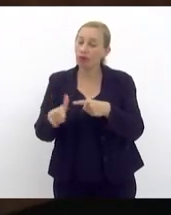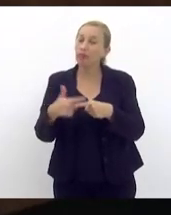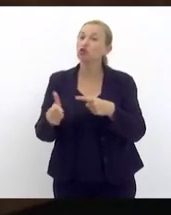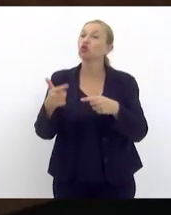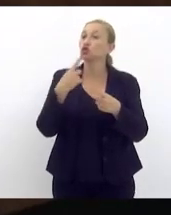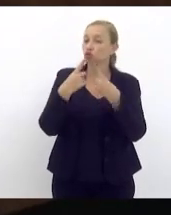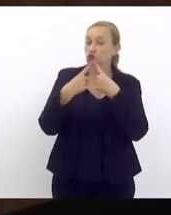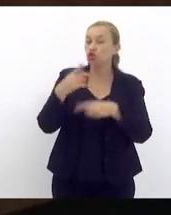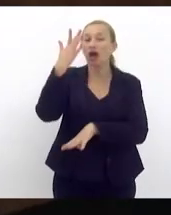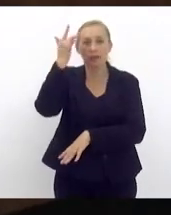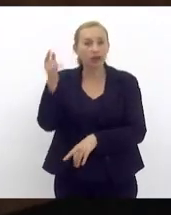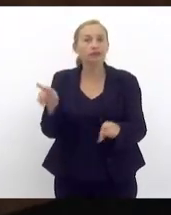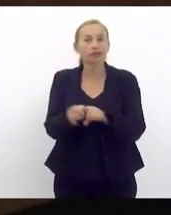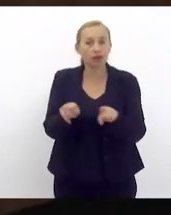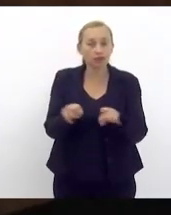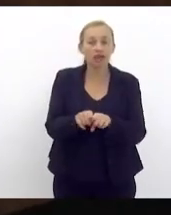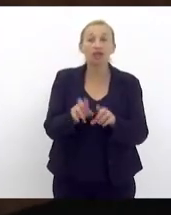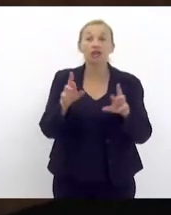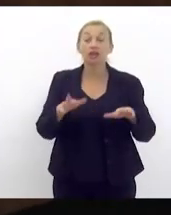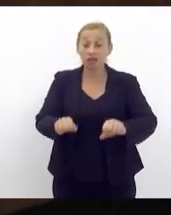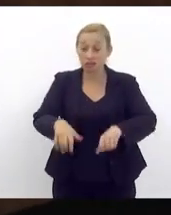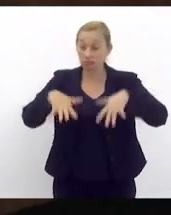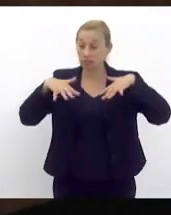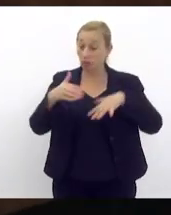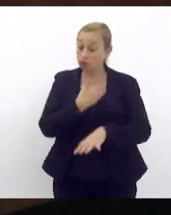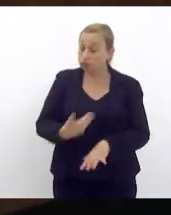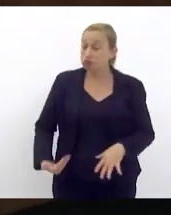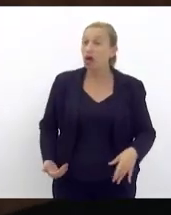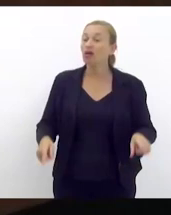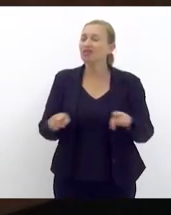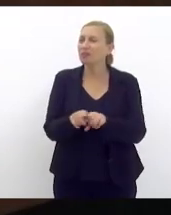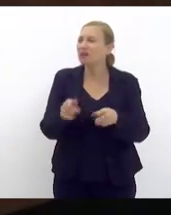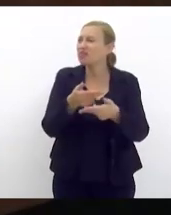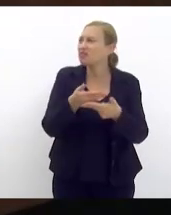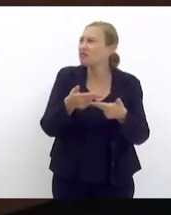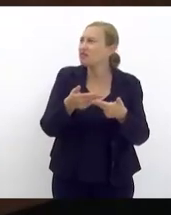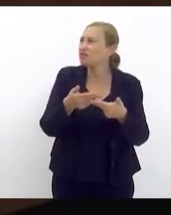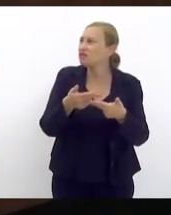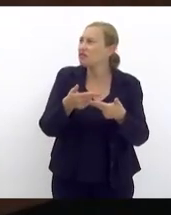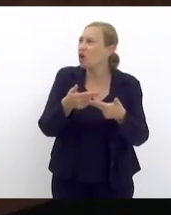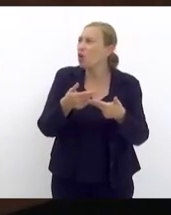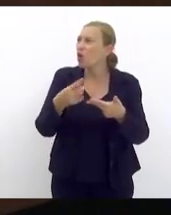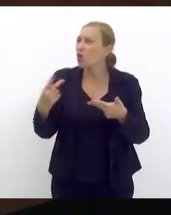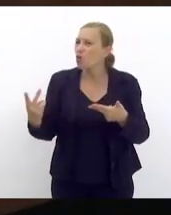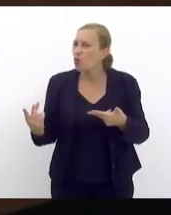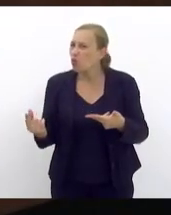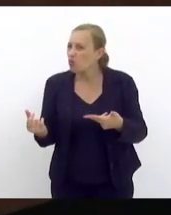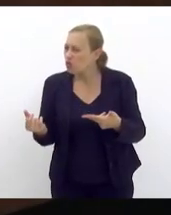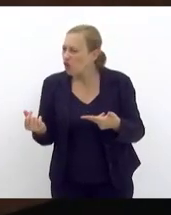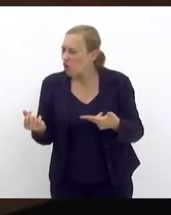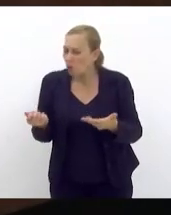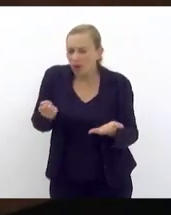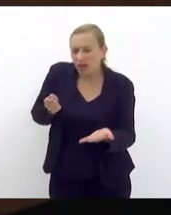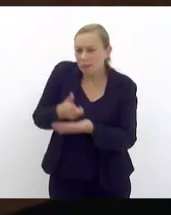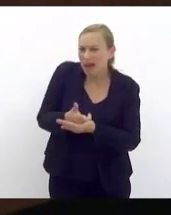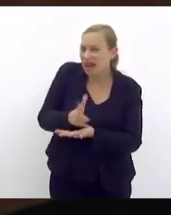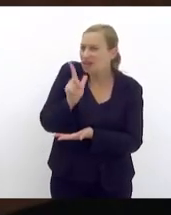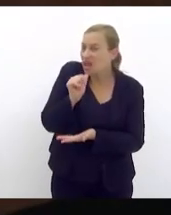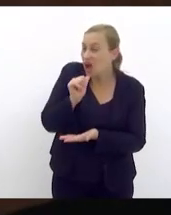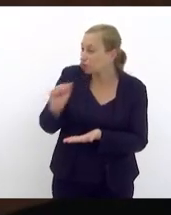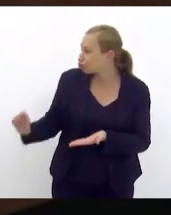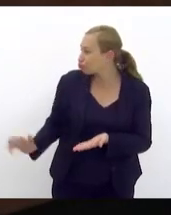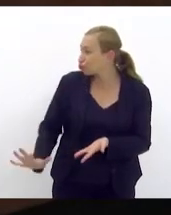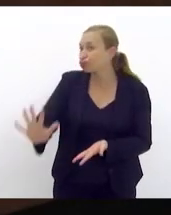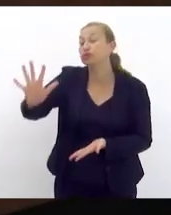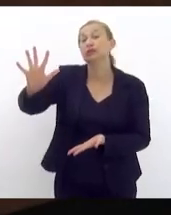amanhã também nessa audiência também muita o valor da conta de água está altíssimo também na